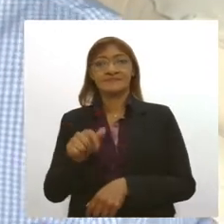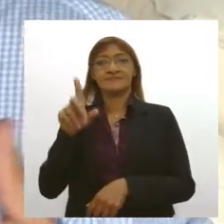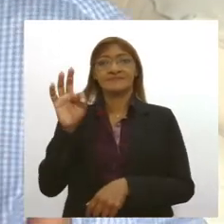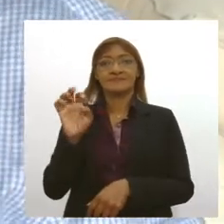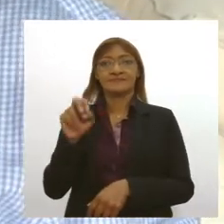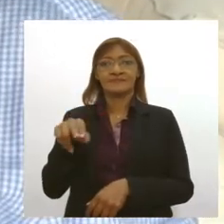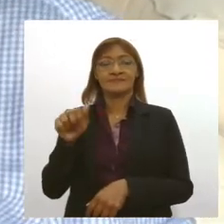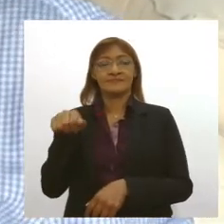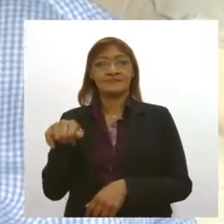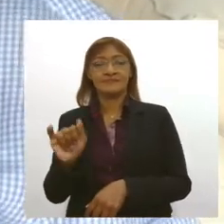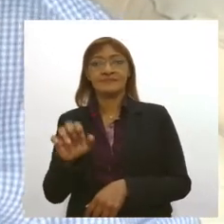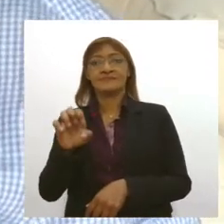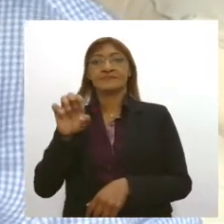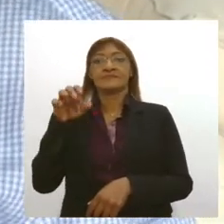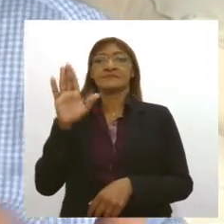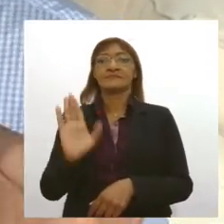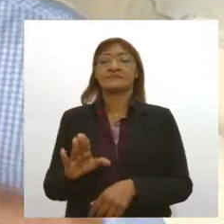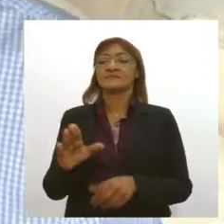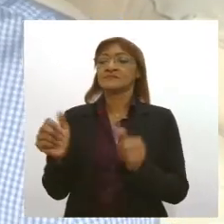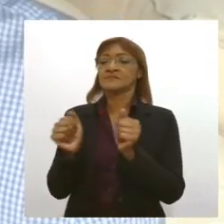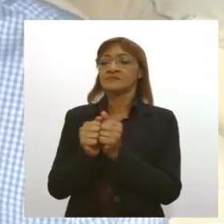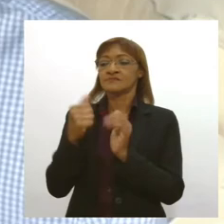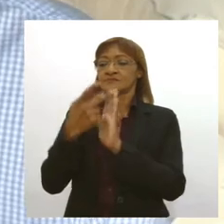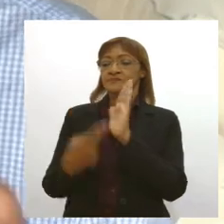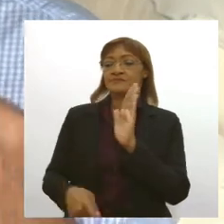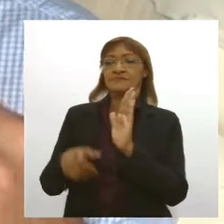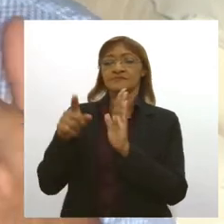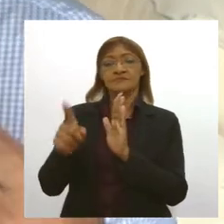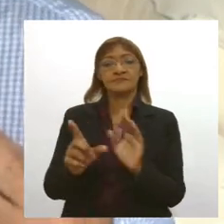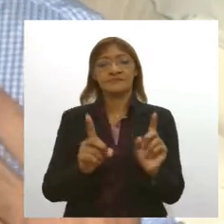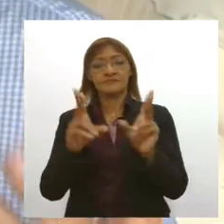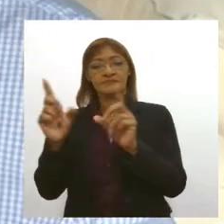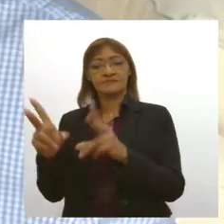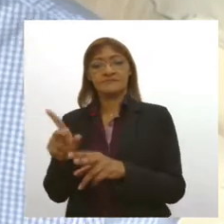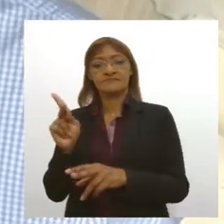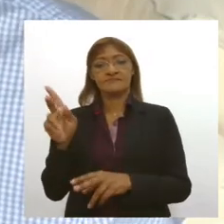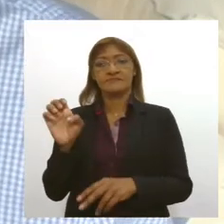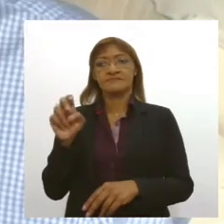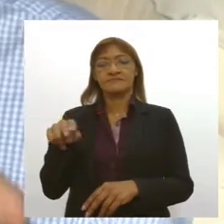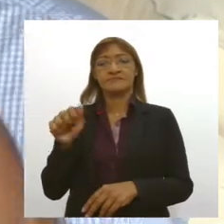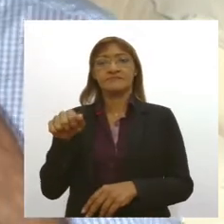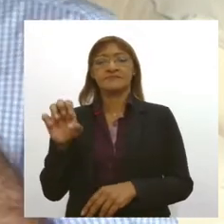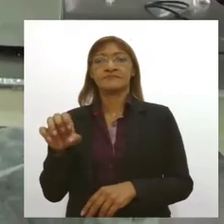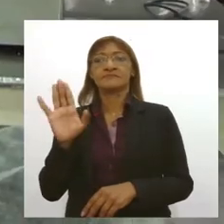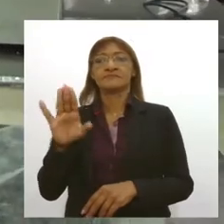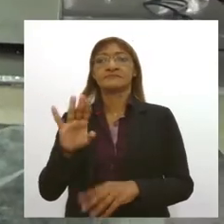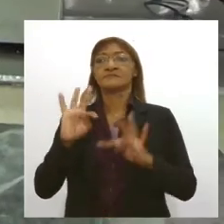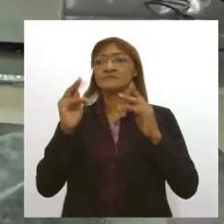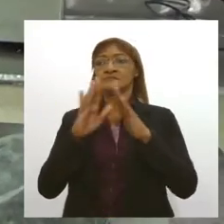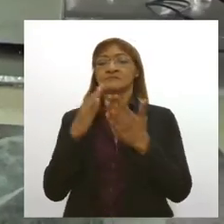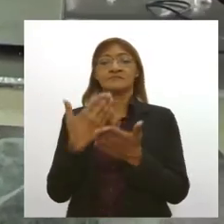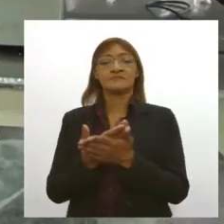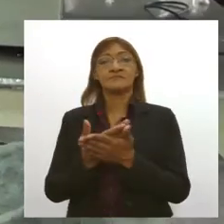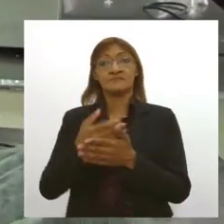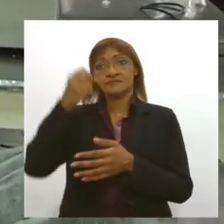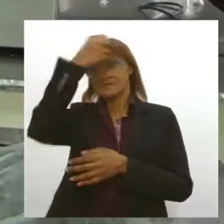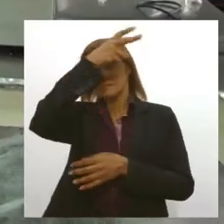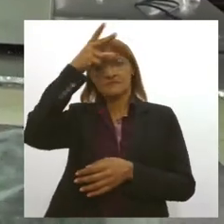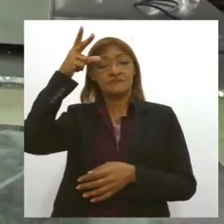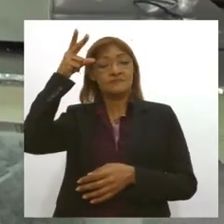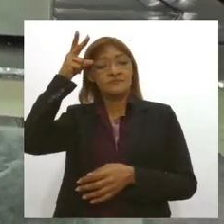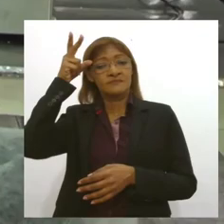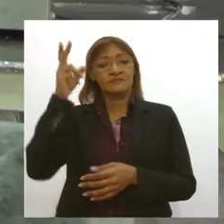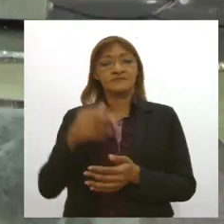a gente tem projeto junto com a Conab e também vende para o PNAE ou seja para as escolas municipais e foi expandindo os